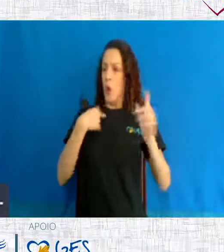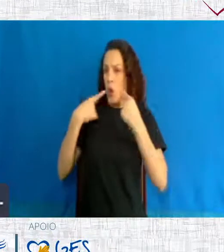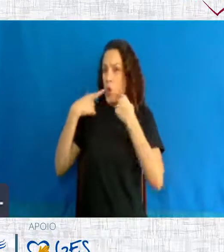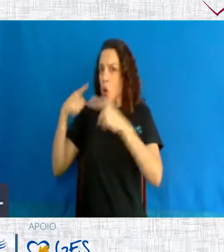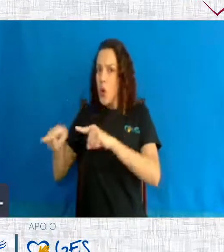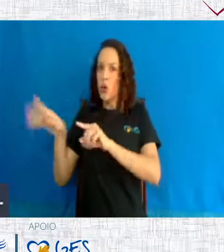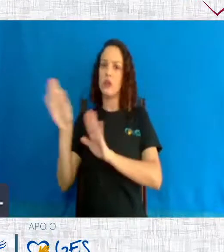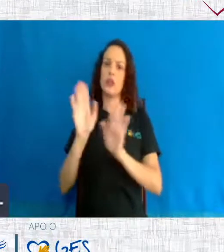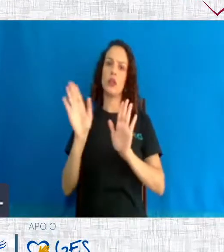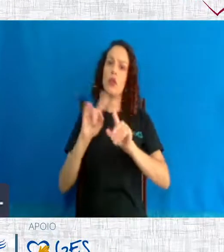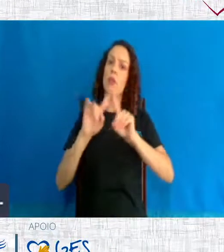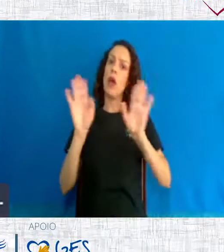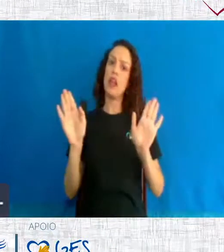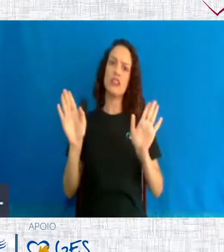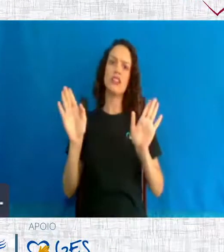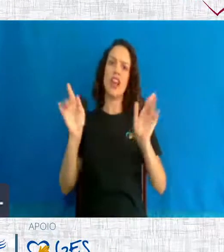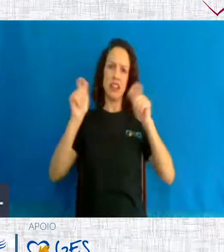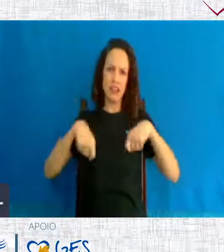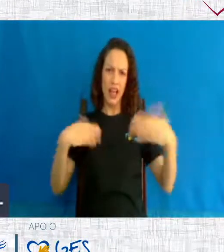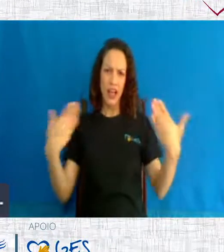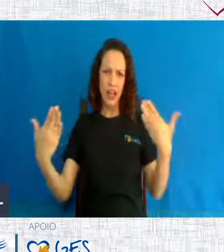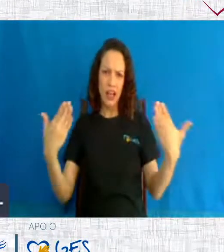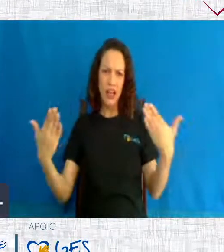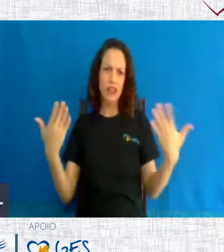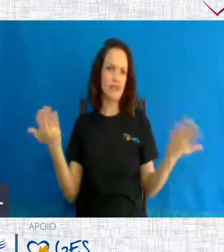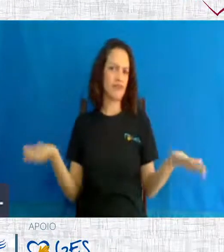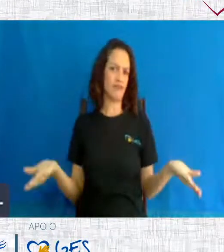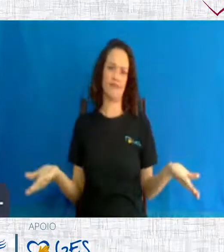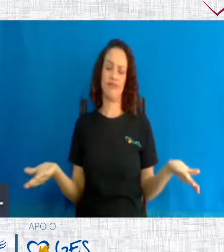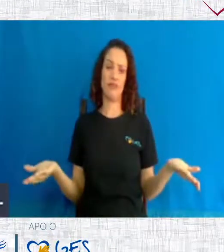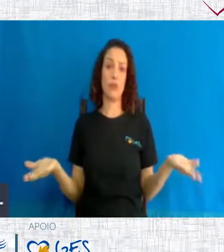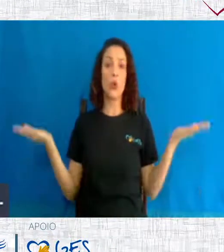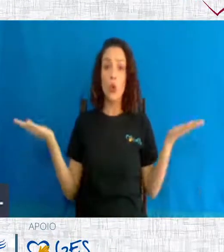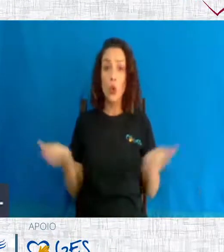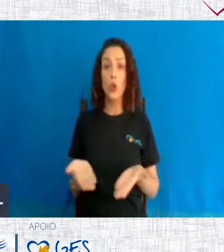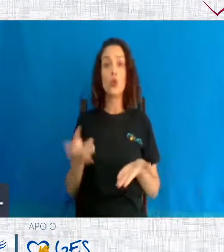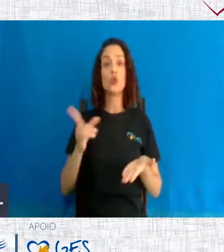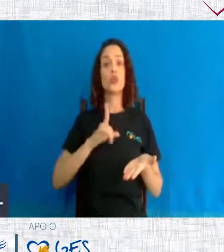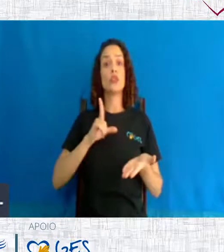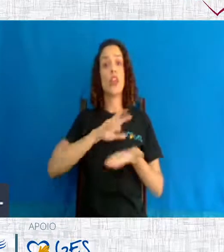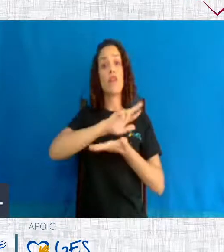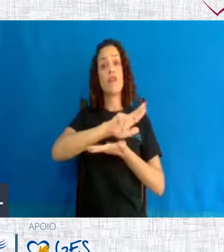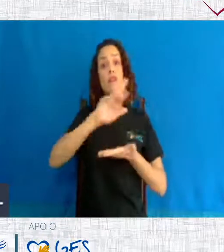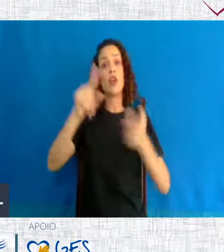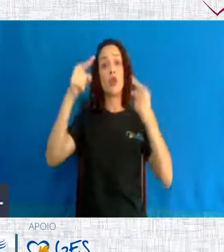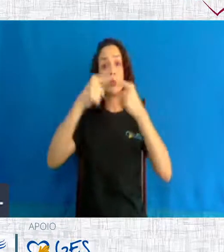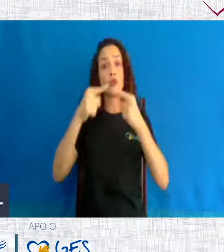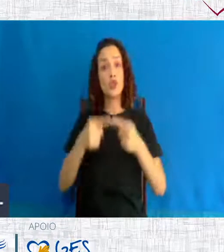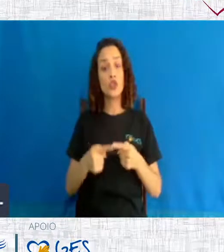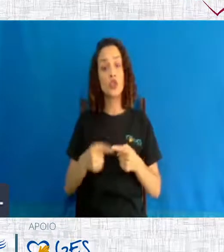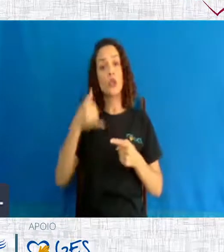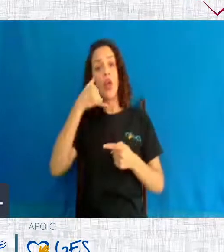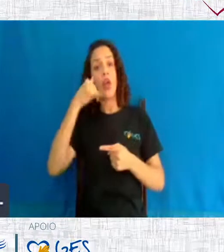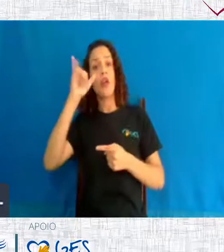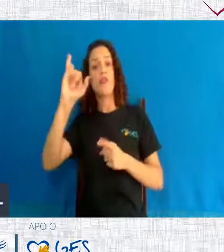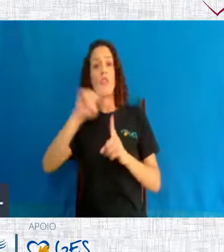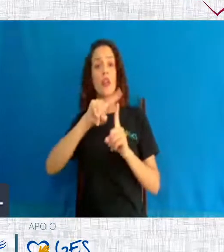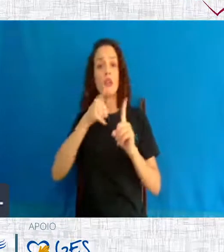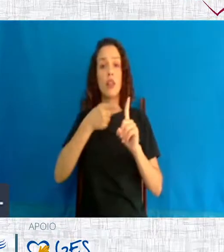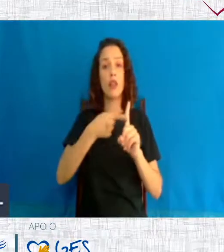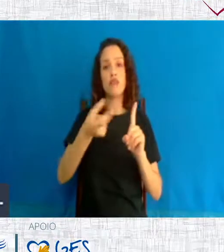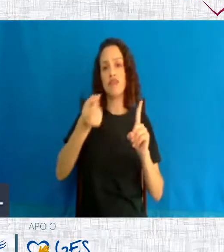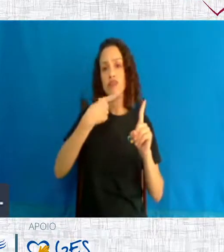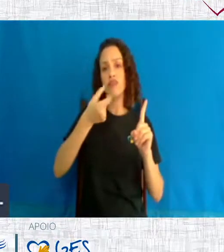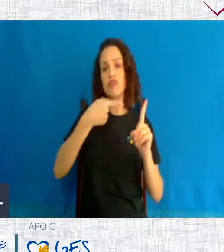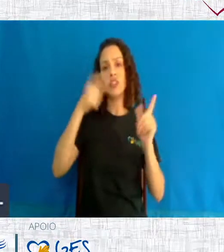hoje a gente tem direito ao planejamento familiar, dezenas de métodos contraceptivos seguros, adoção direta,